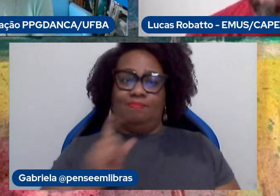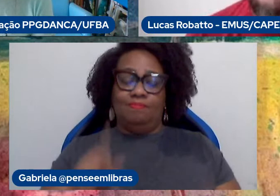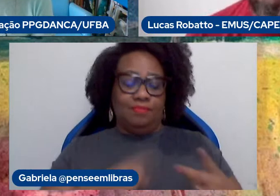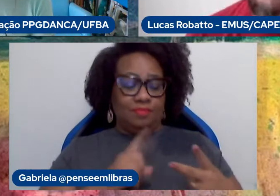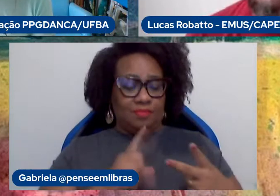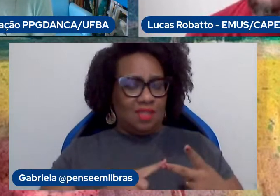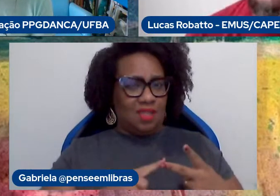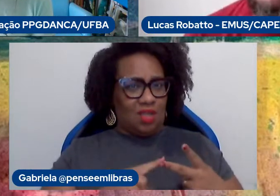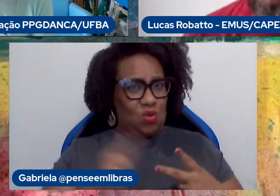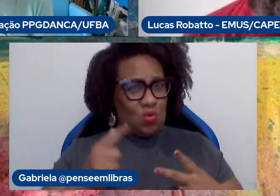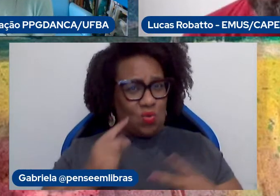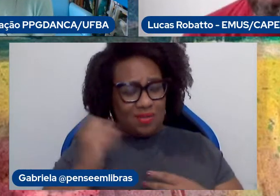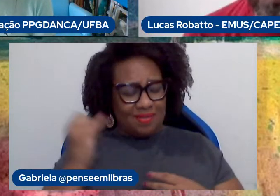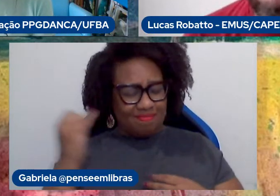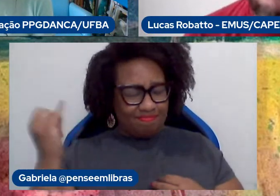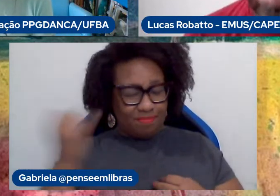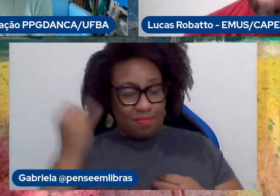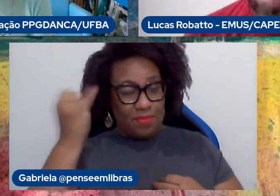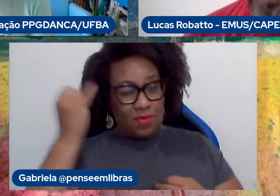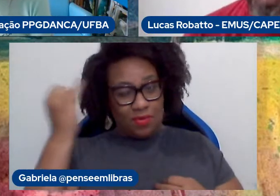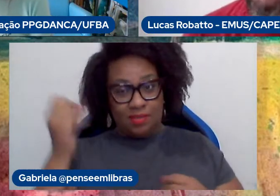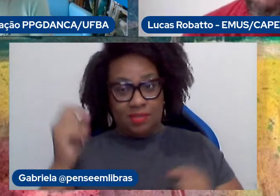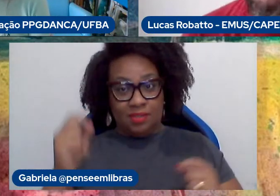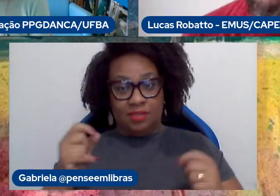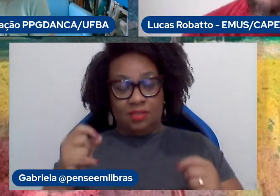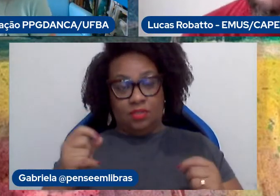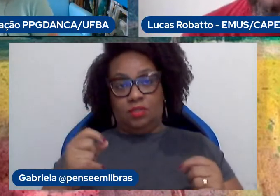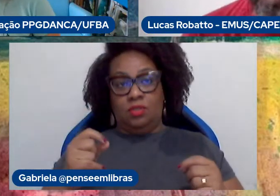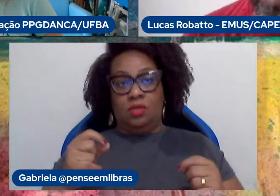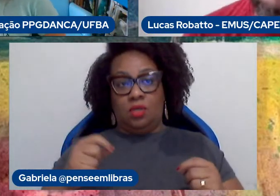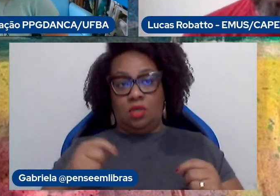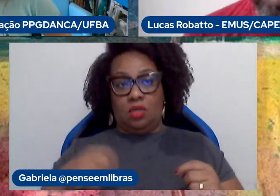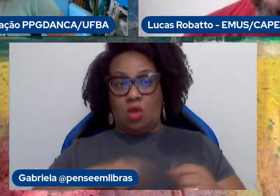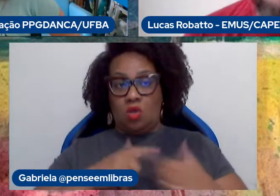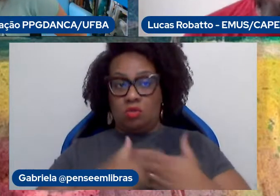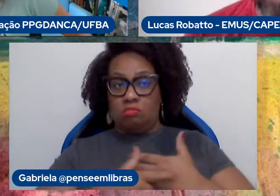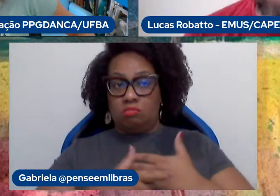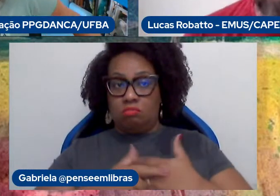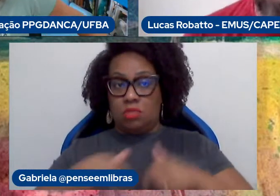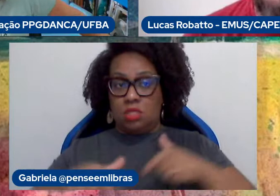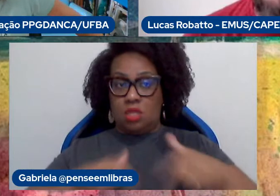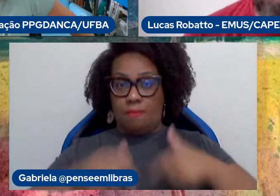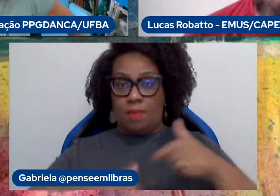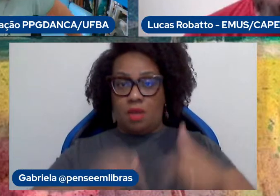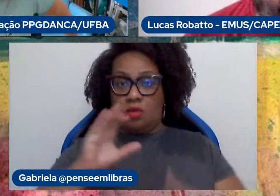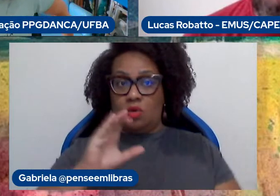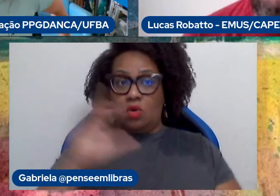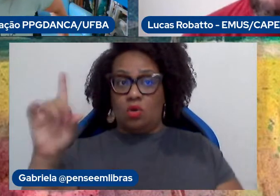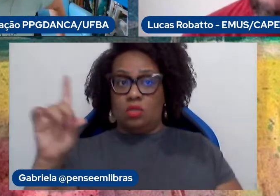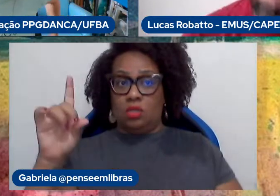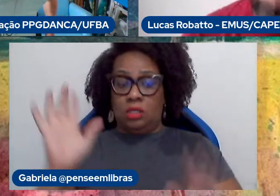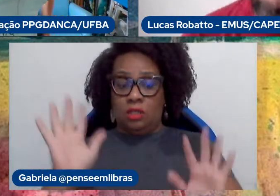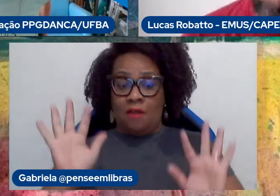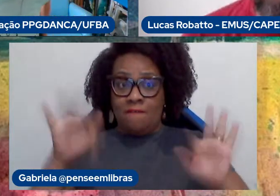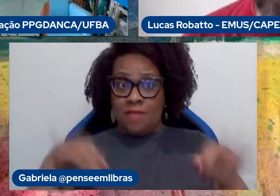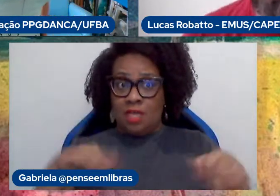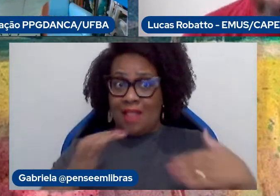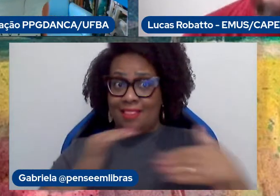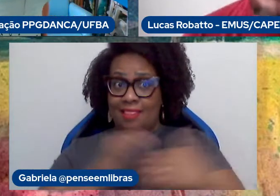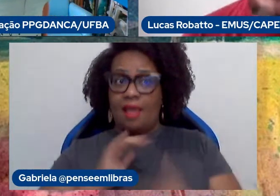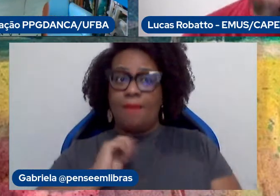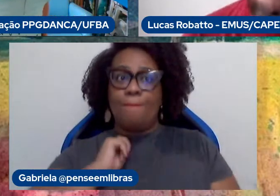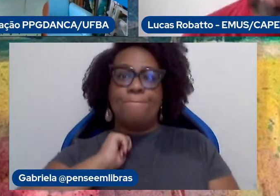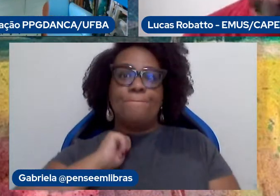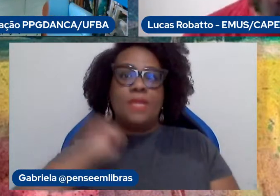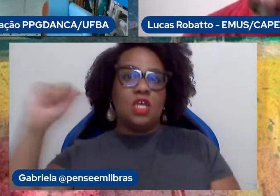nesse momento é que os nossos mandatos de coordenações na CAPES terminam em abril e tudo